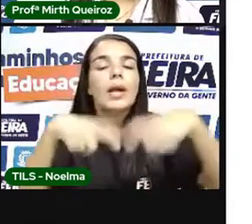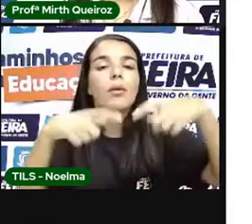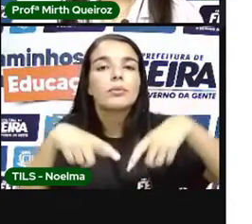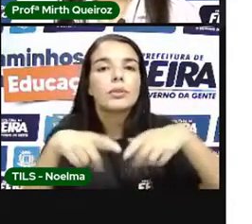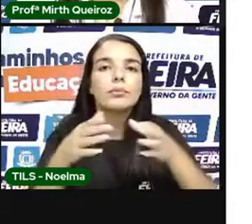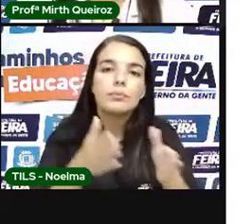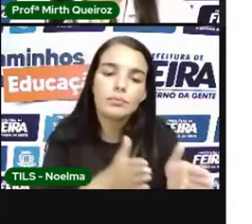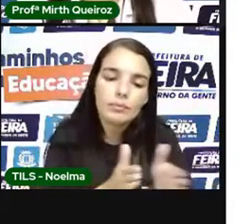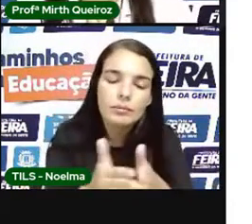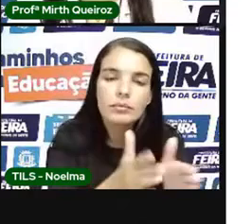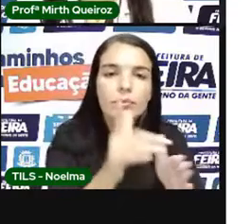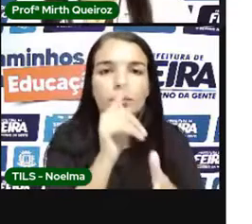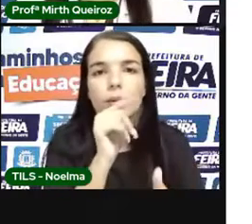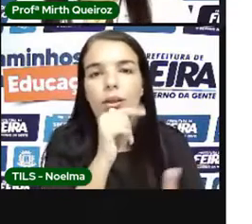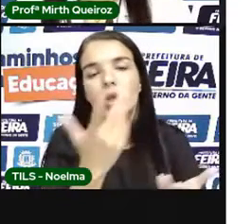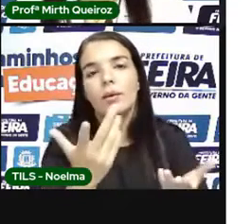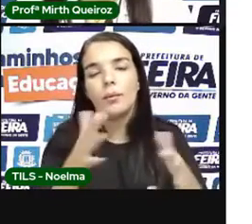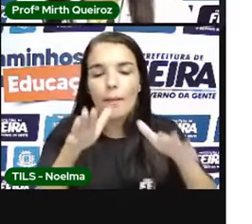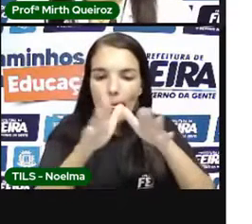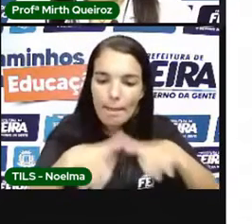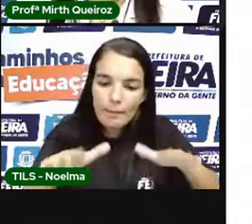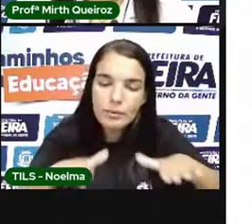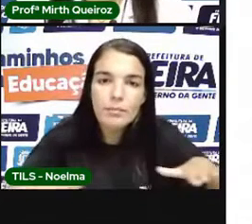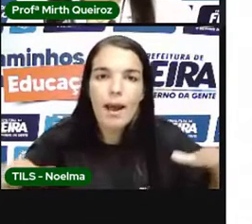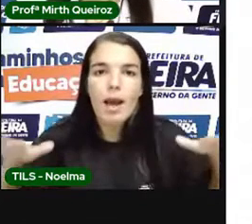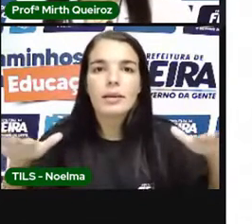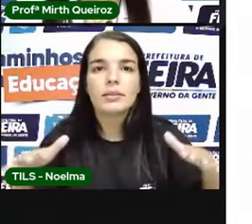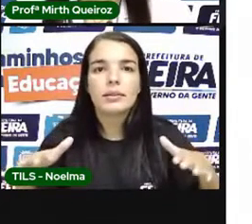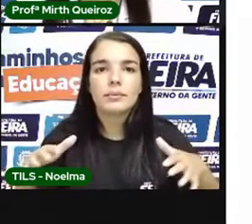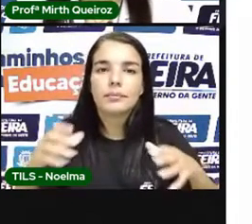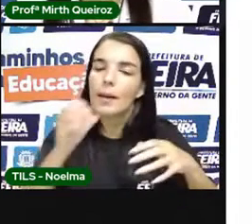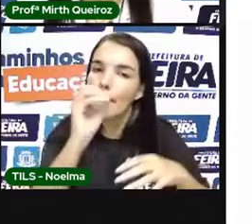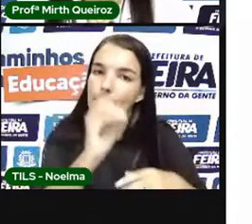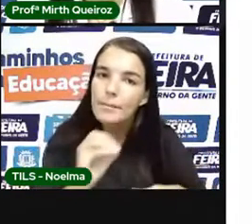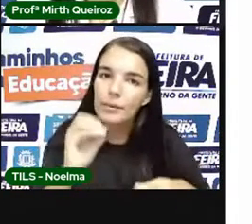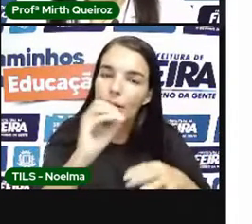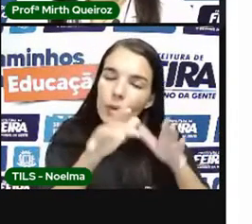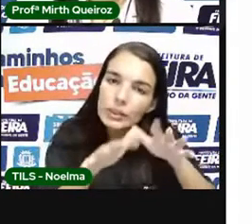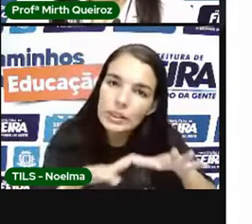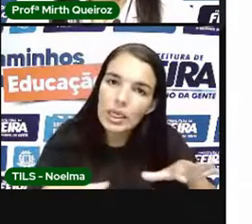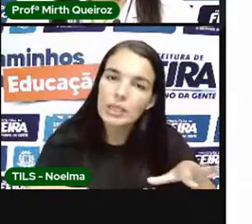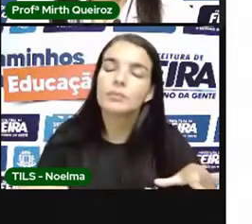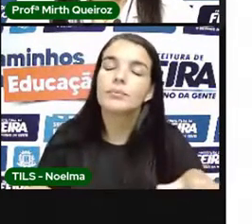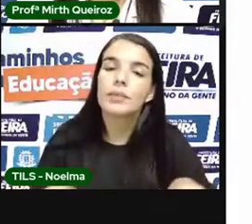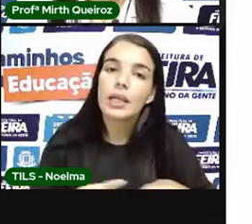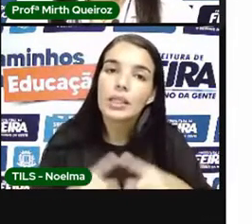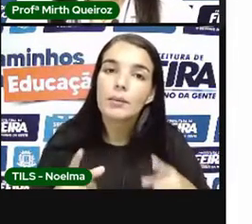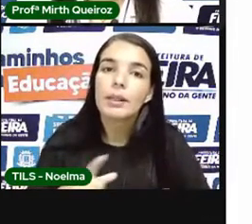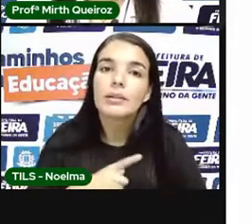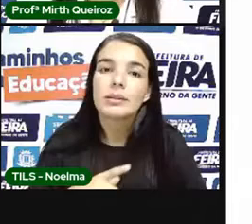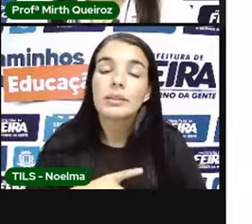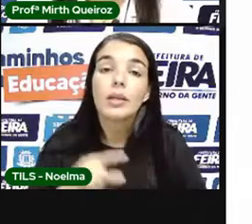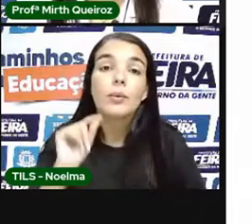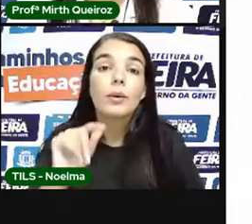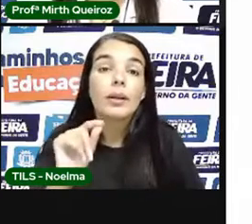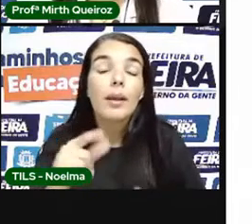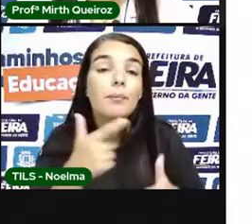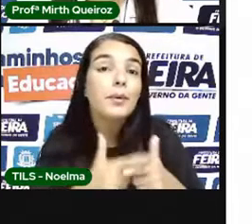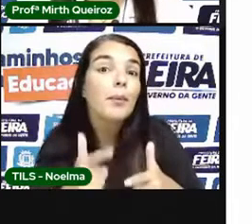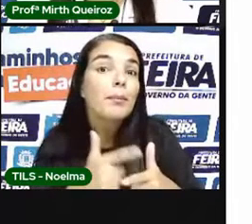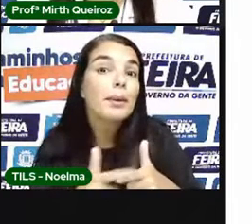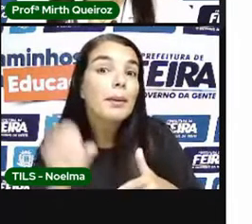acabar sendo levado Para o rio Para os mares Para o oceano, né? E além disso Tem os vazamentos também aí